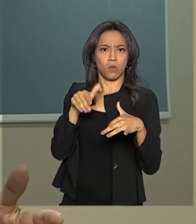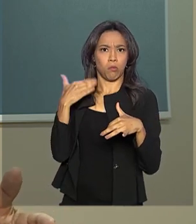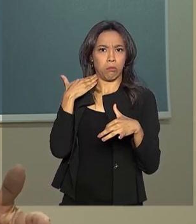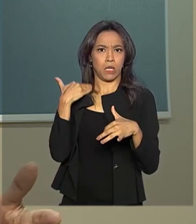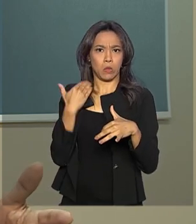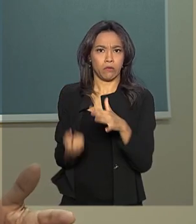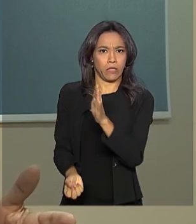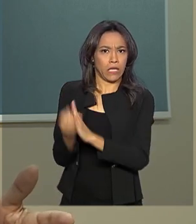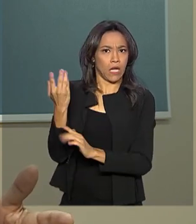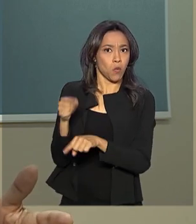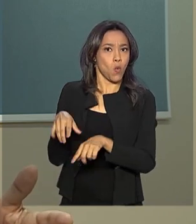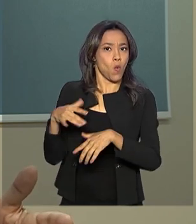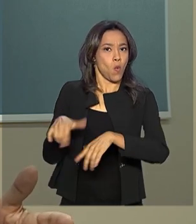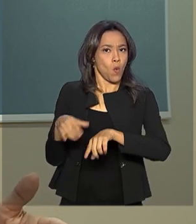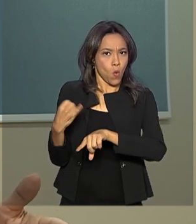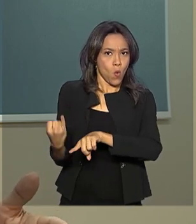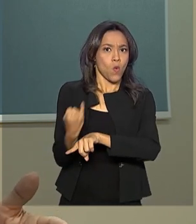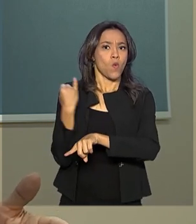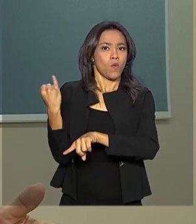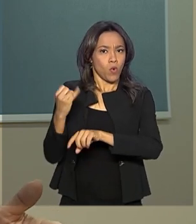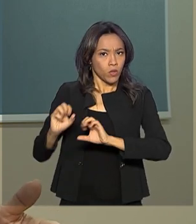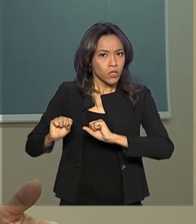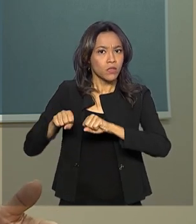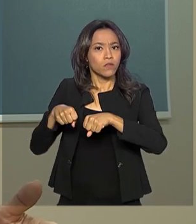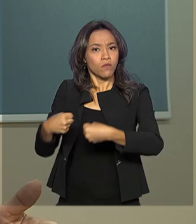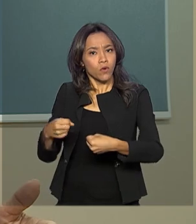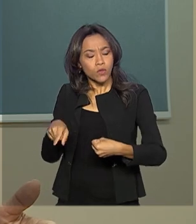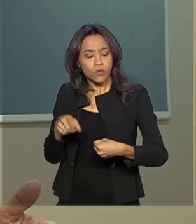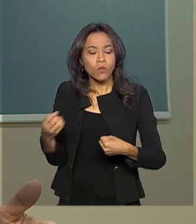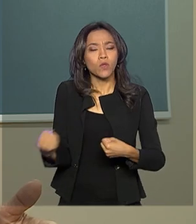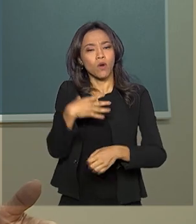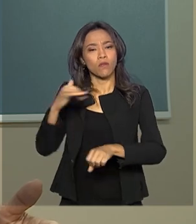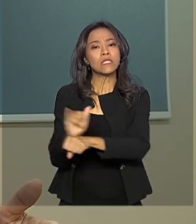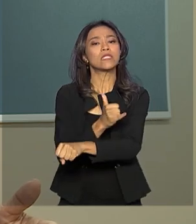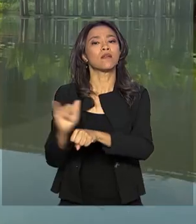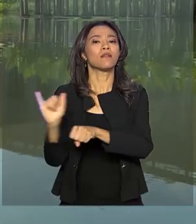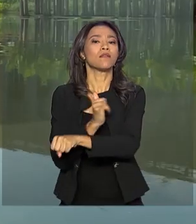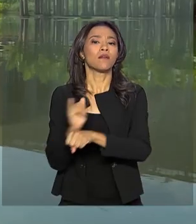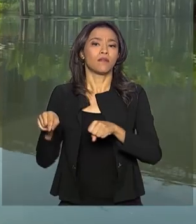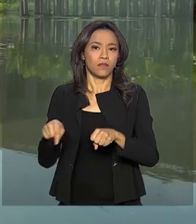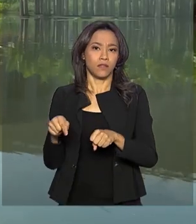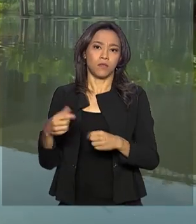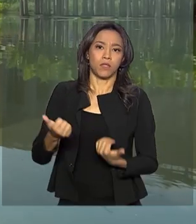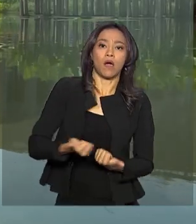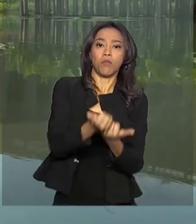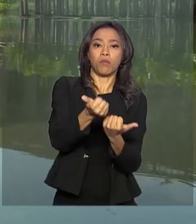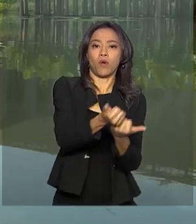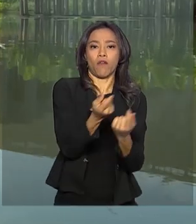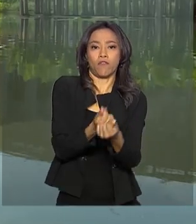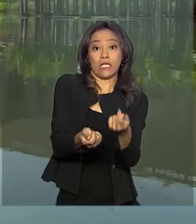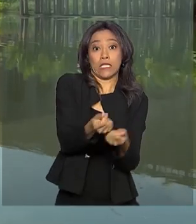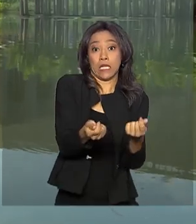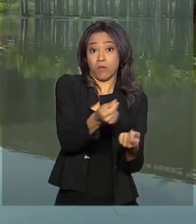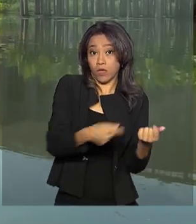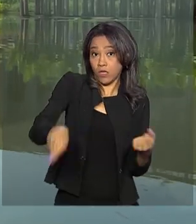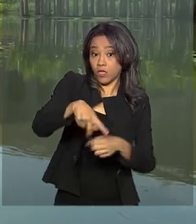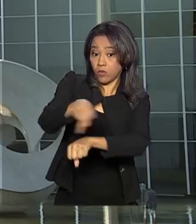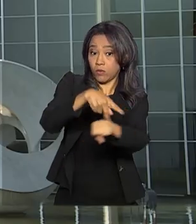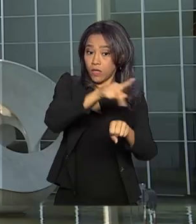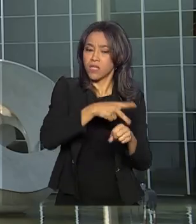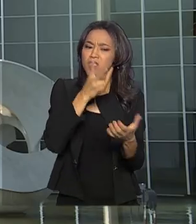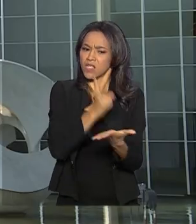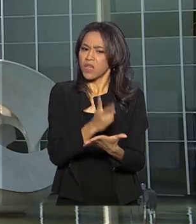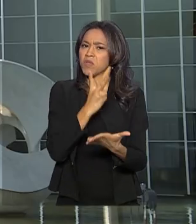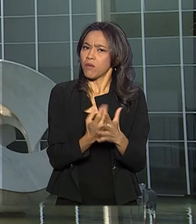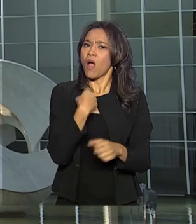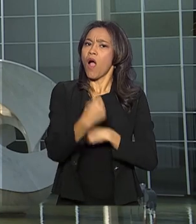um esforço importante para ter um novo mecanismo de financiamento internacional. Os países-membros se revezam nas cúpulas anuais.